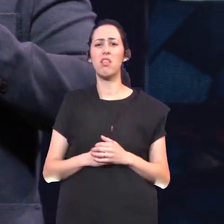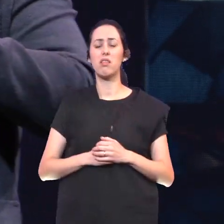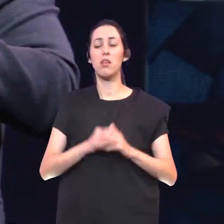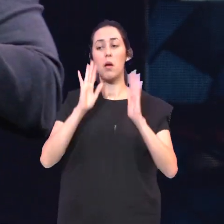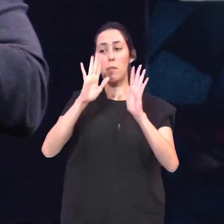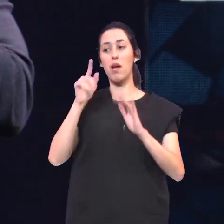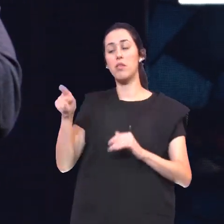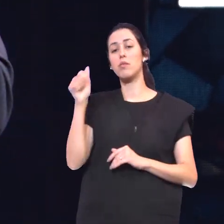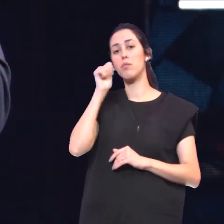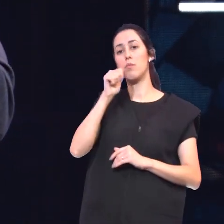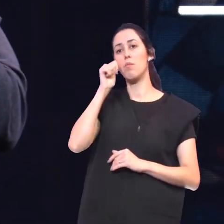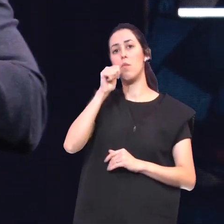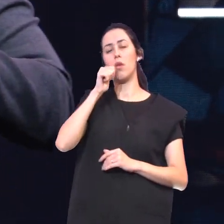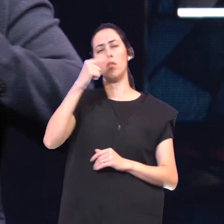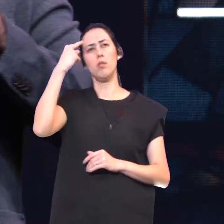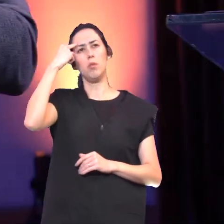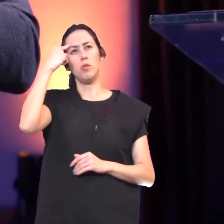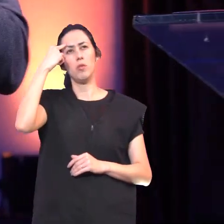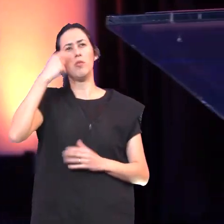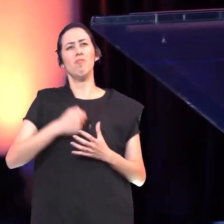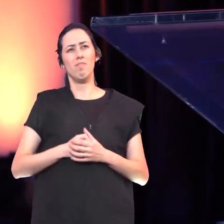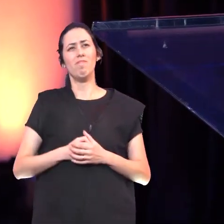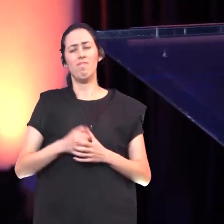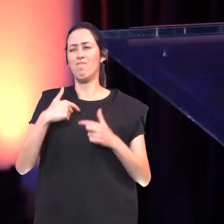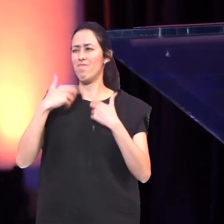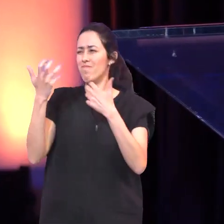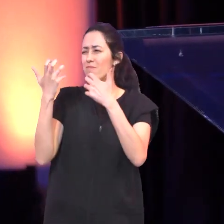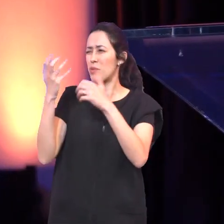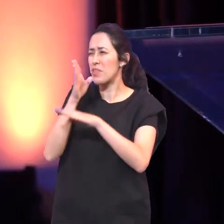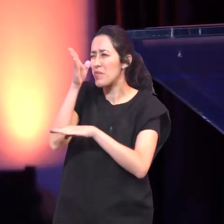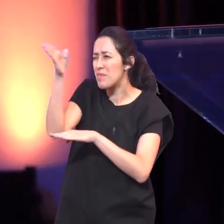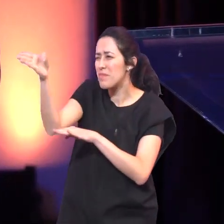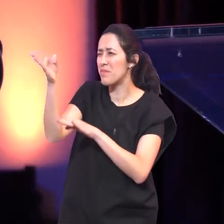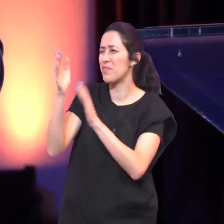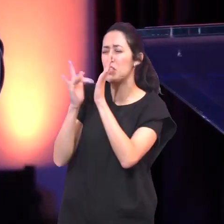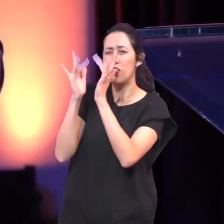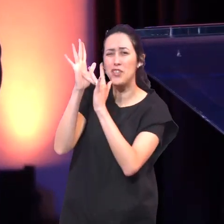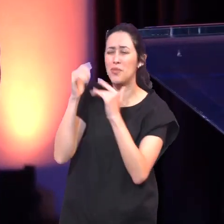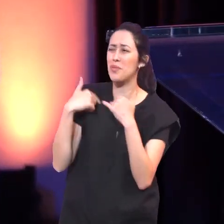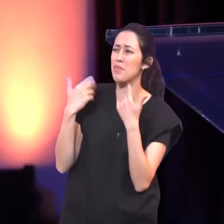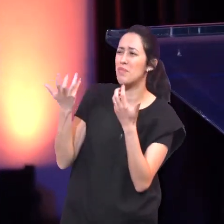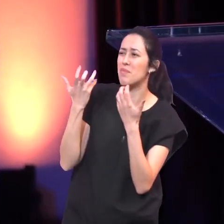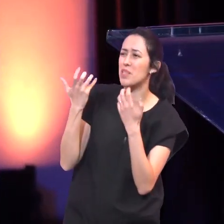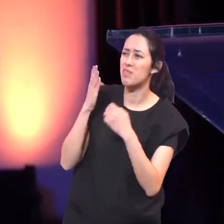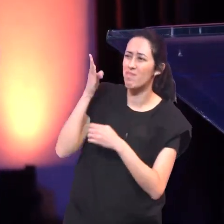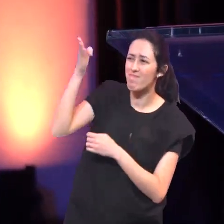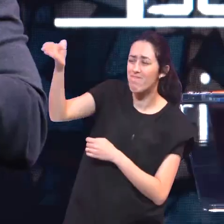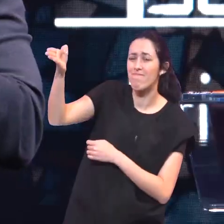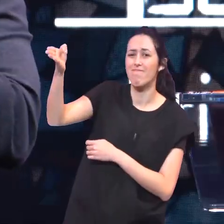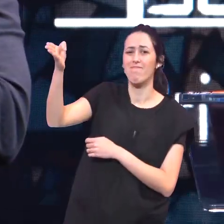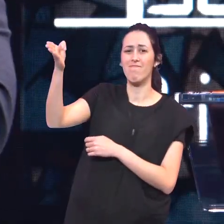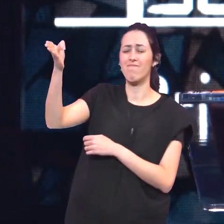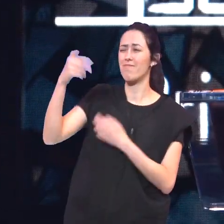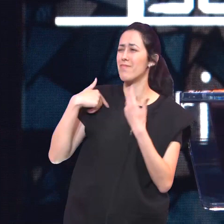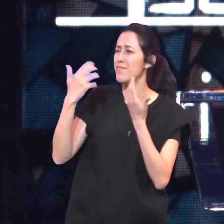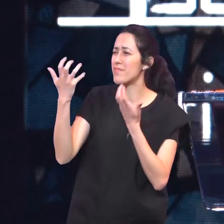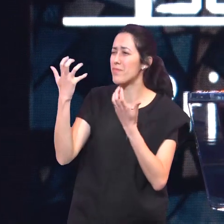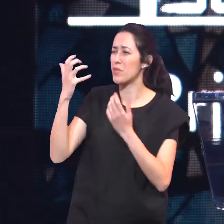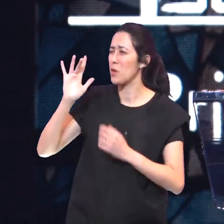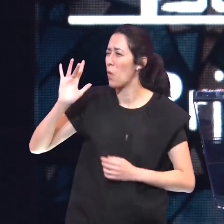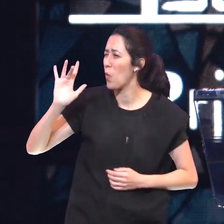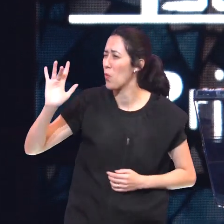pensou Se eu for até ele Se eu for até ele E tocar